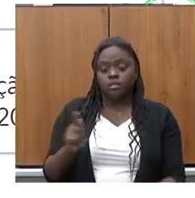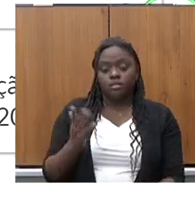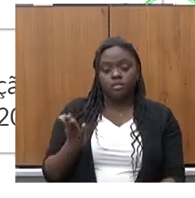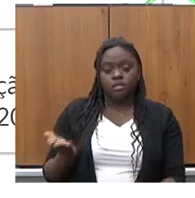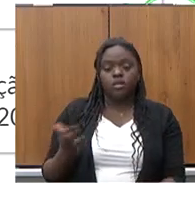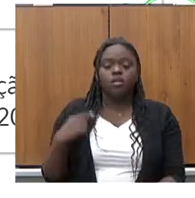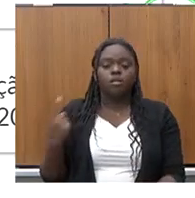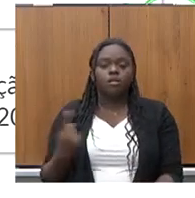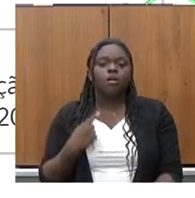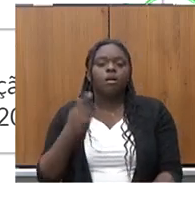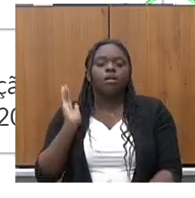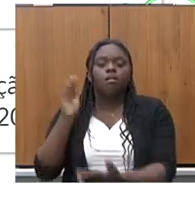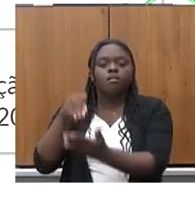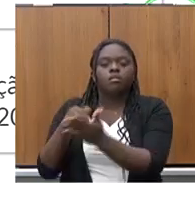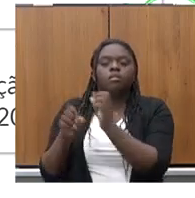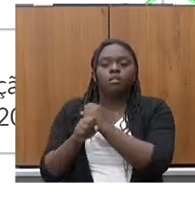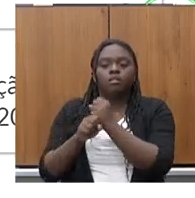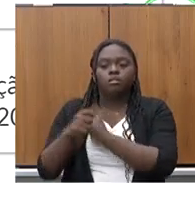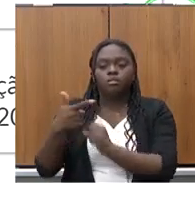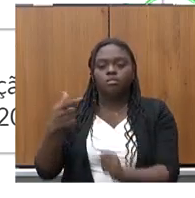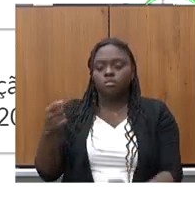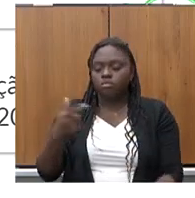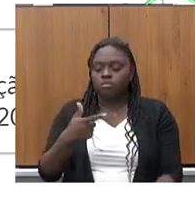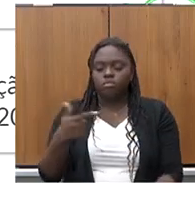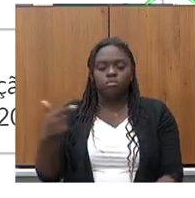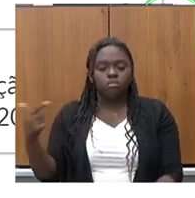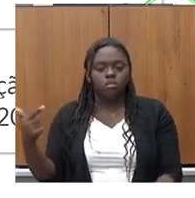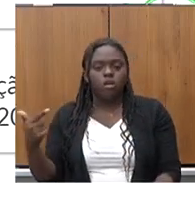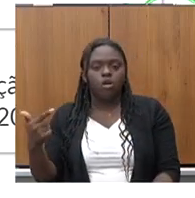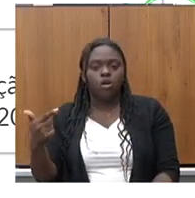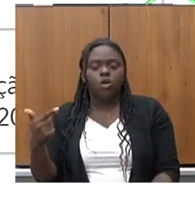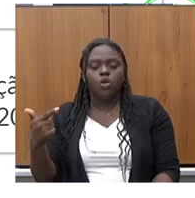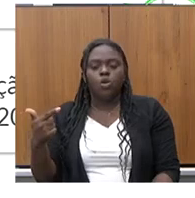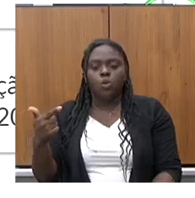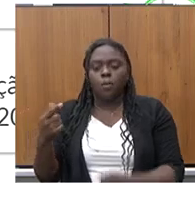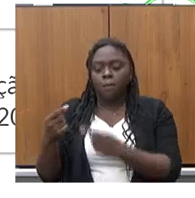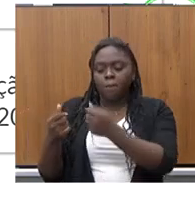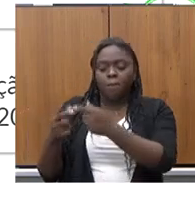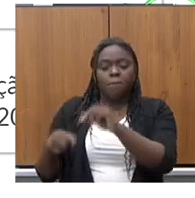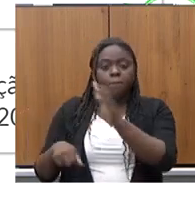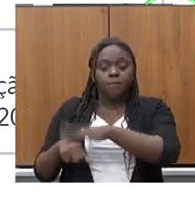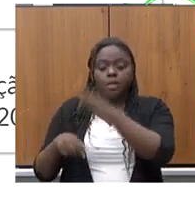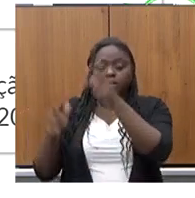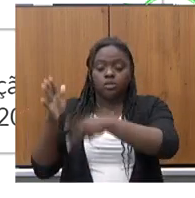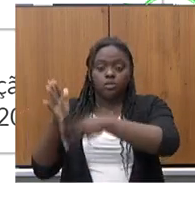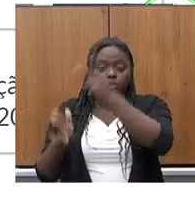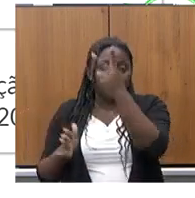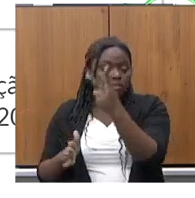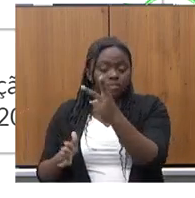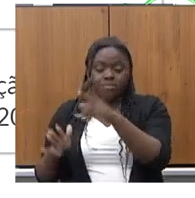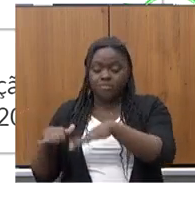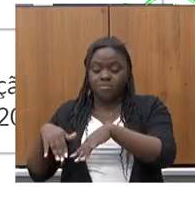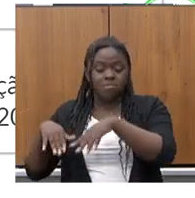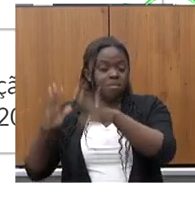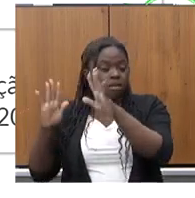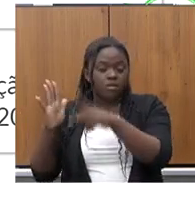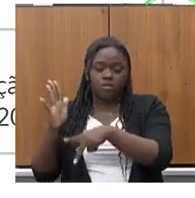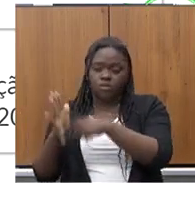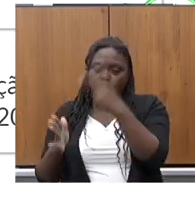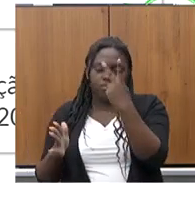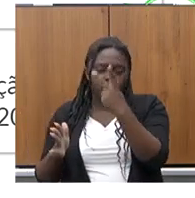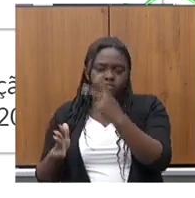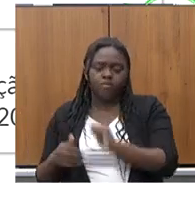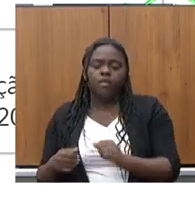chegamos ao final de 2022 com uma taxa mais de duas vezes, bem mais de duas vezes, de